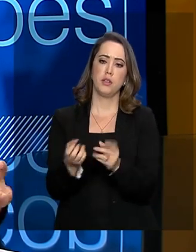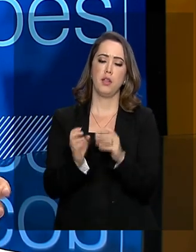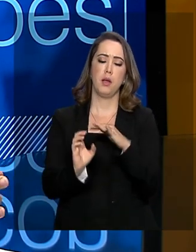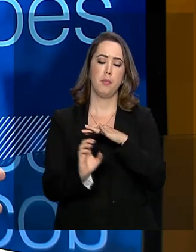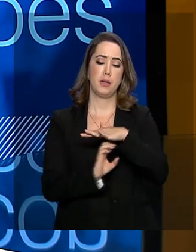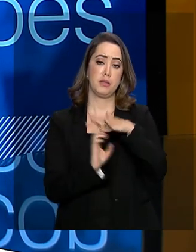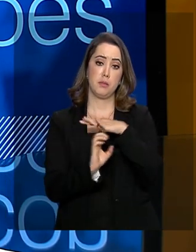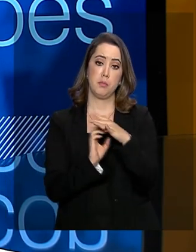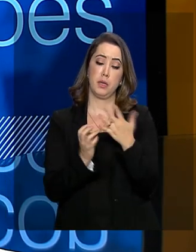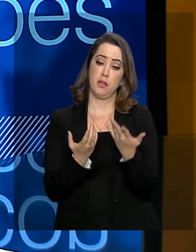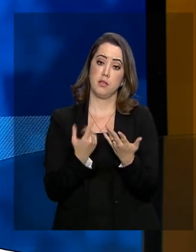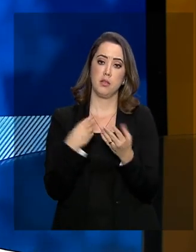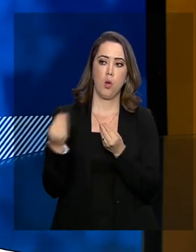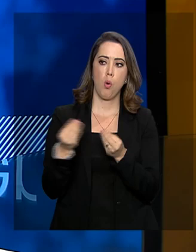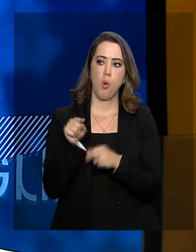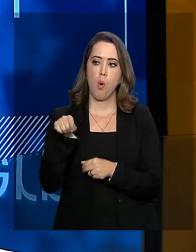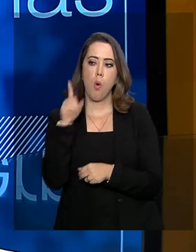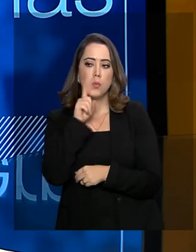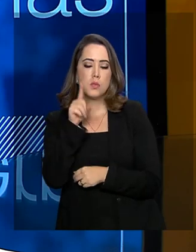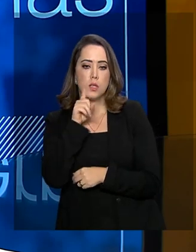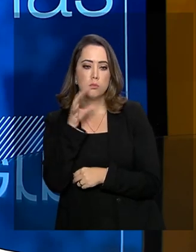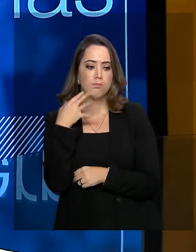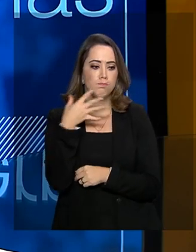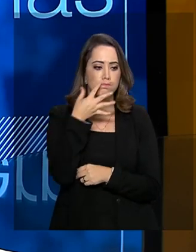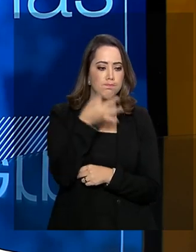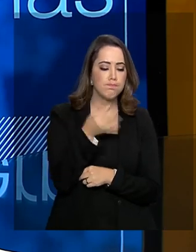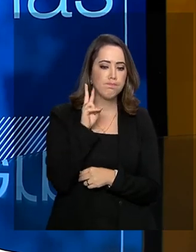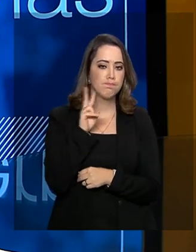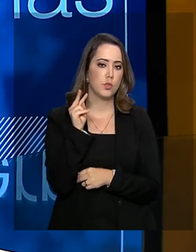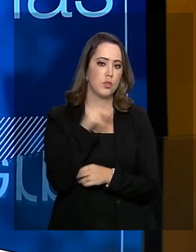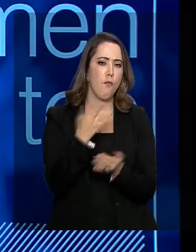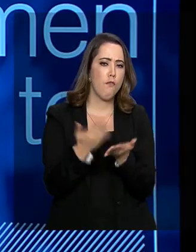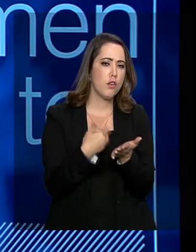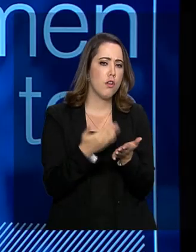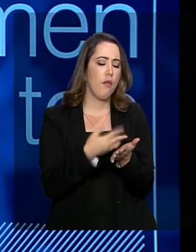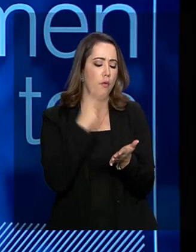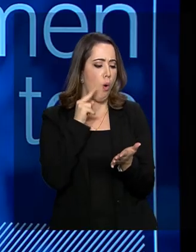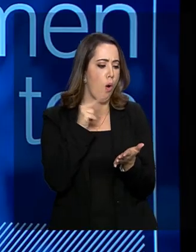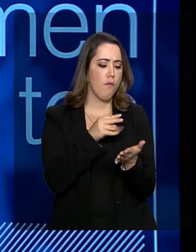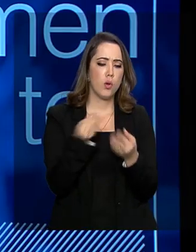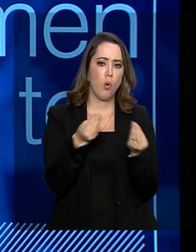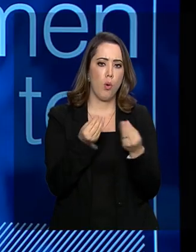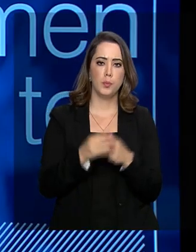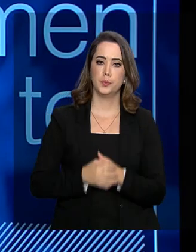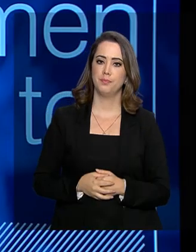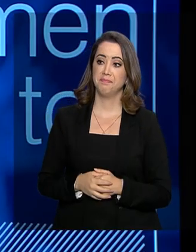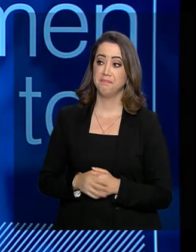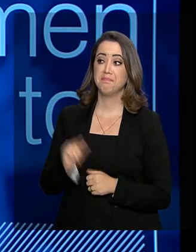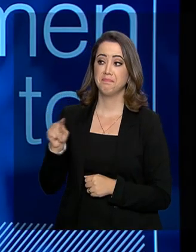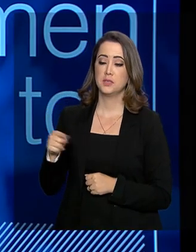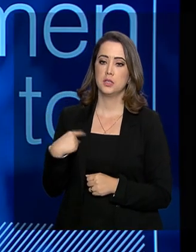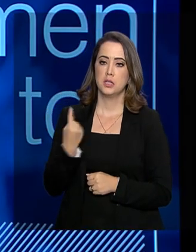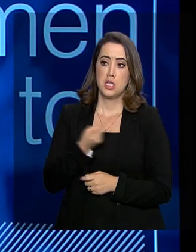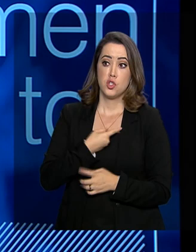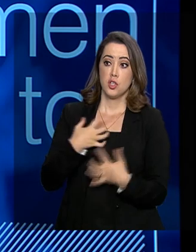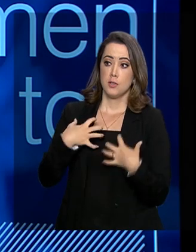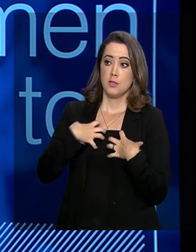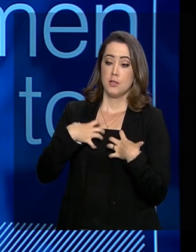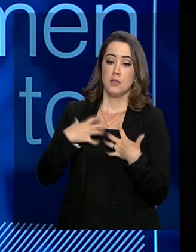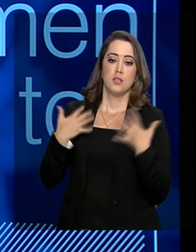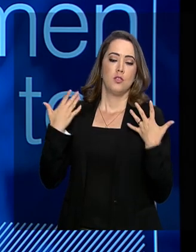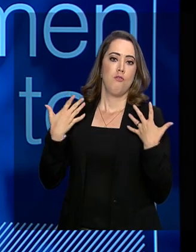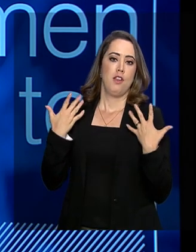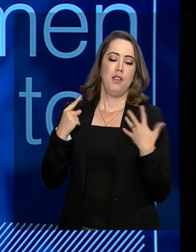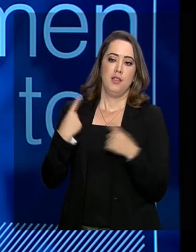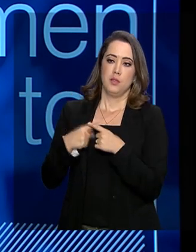recepção dos empresários norte-americanos a esse portfólio de projetos? A gente ficou muito animado, a gente percebeu que eles não